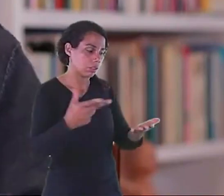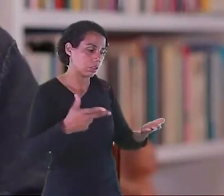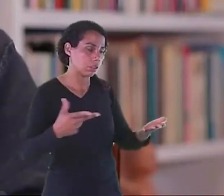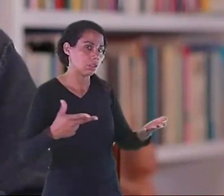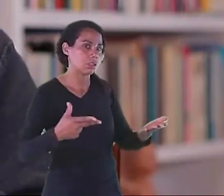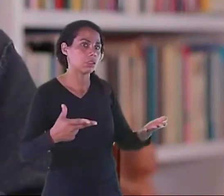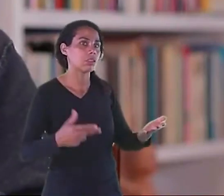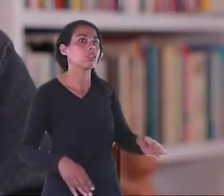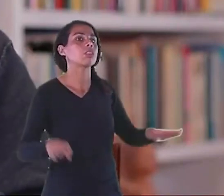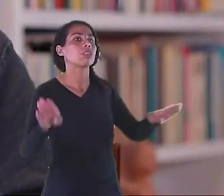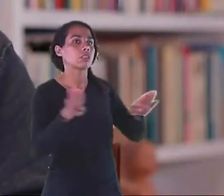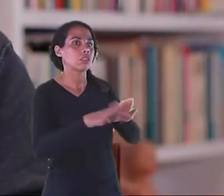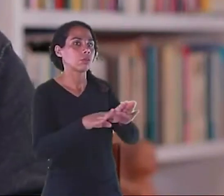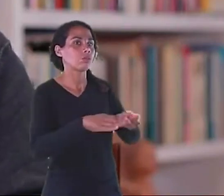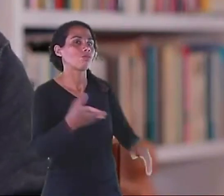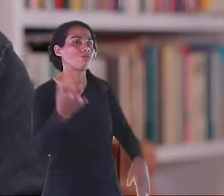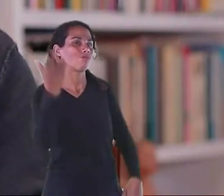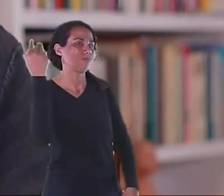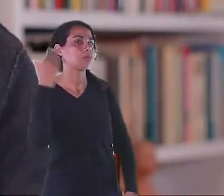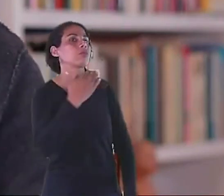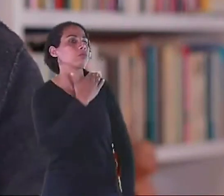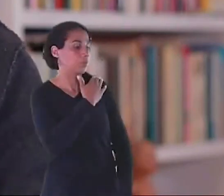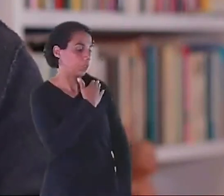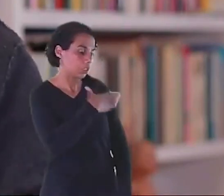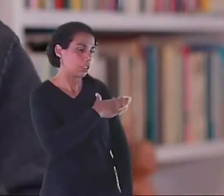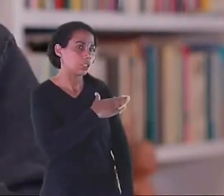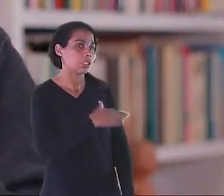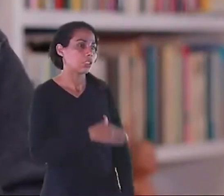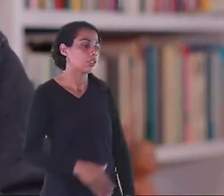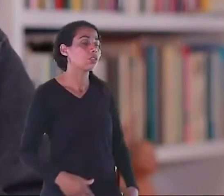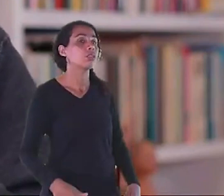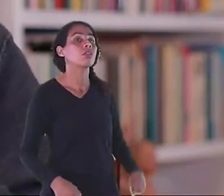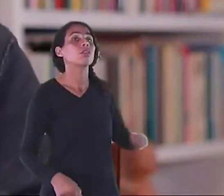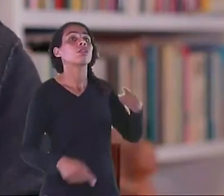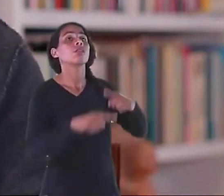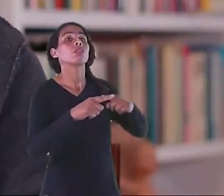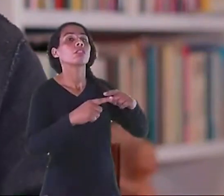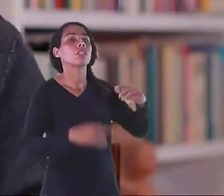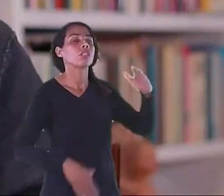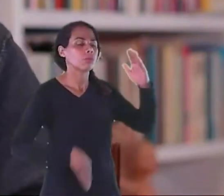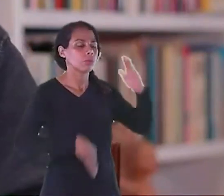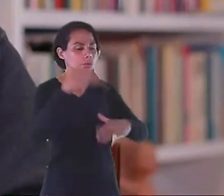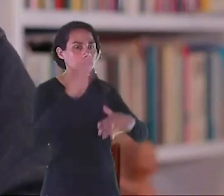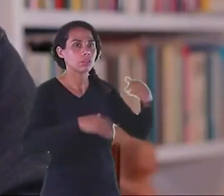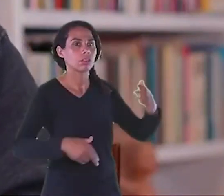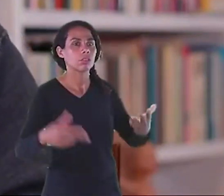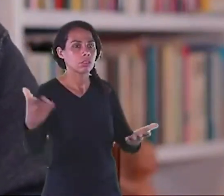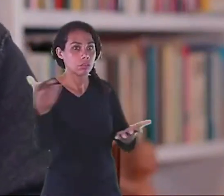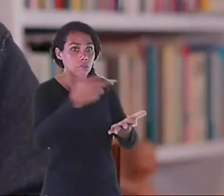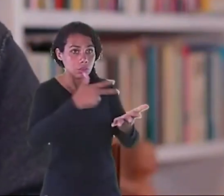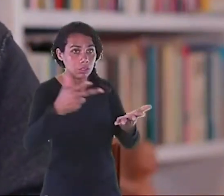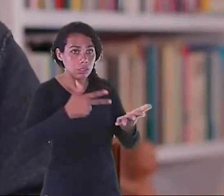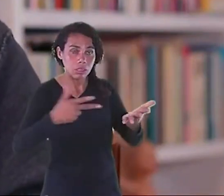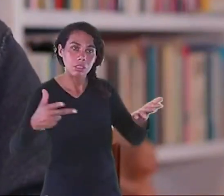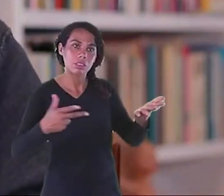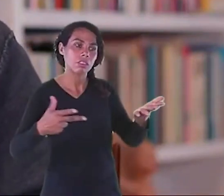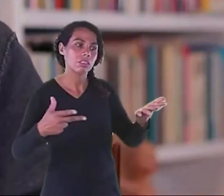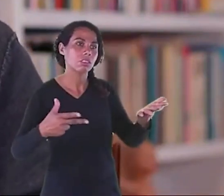Como Digamos assim Uma profissão Das classificáveis No mundo das profissões Até o ponto Da